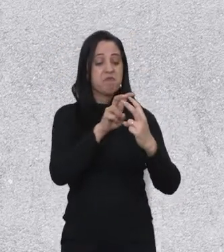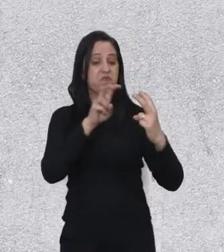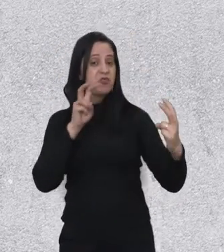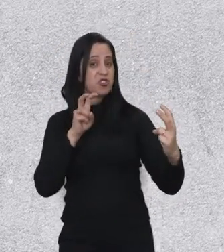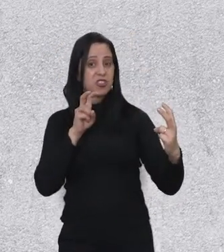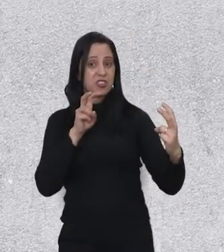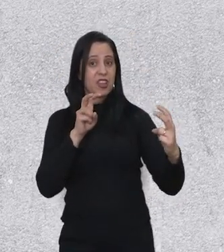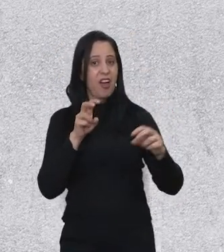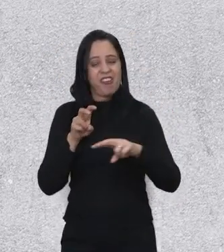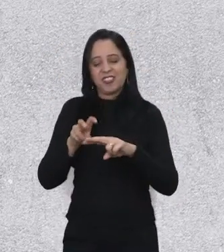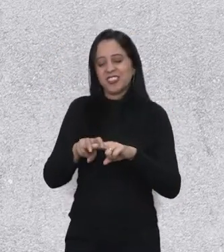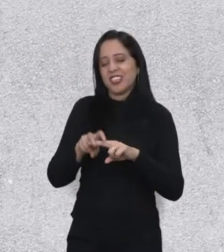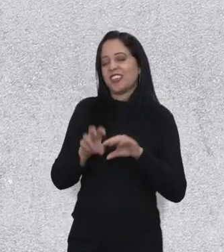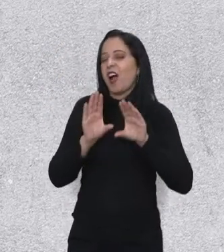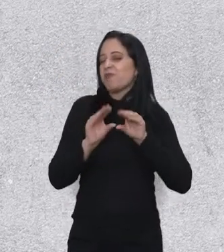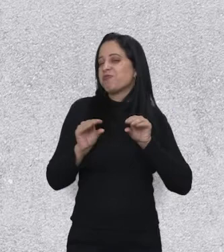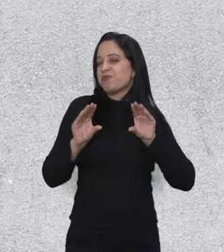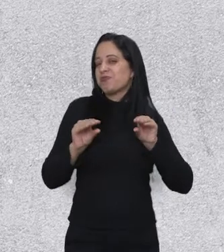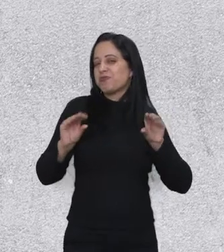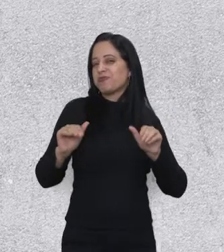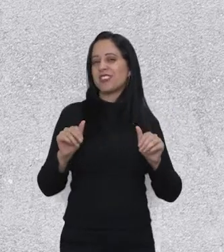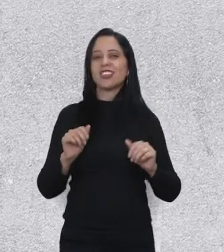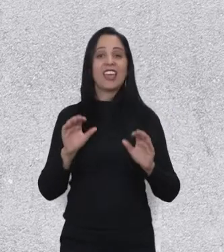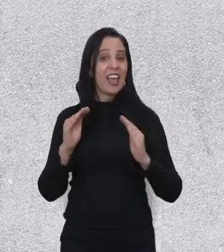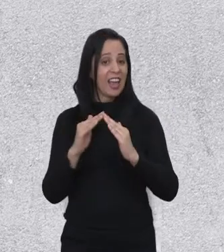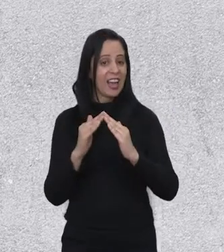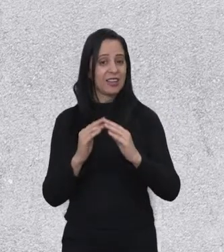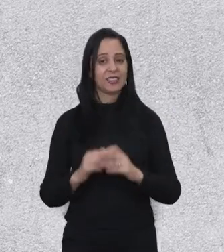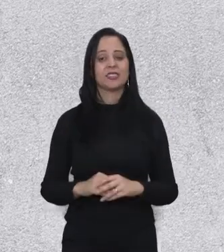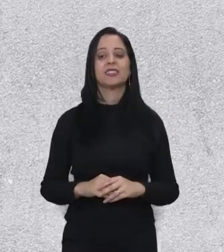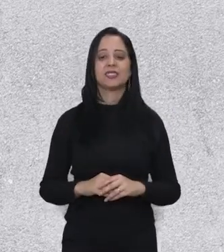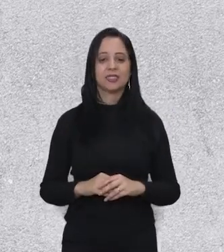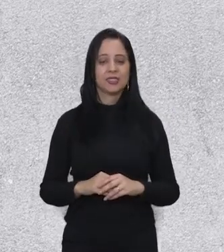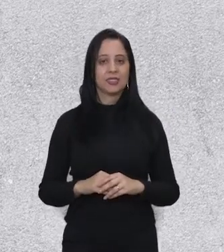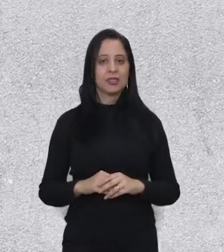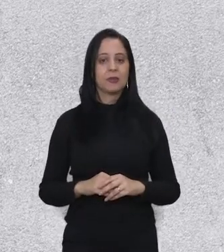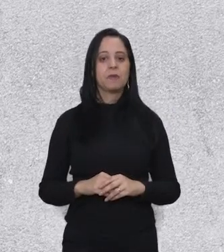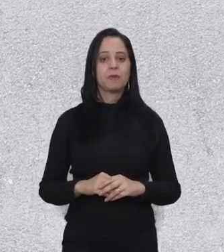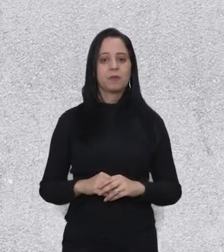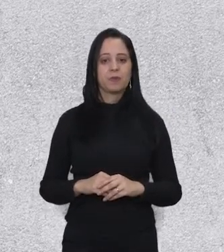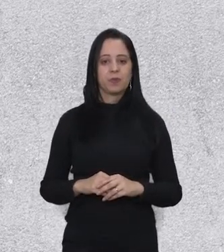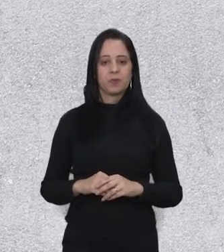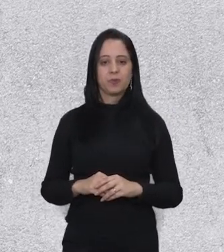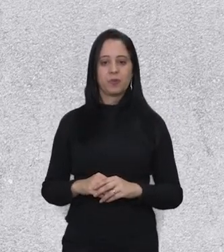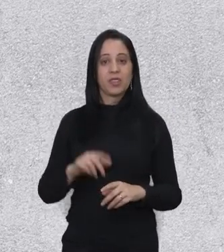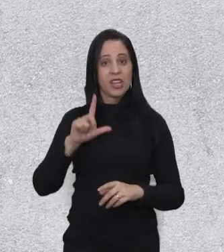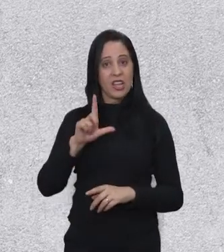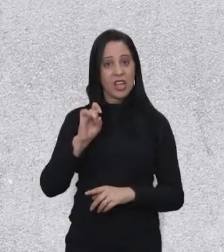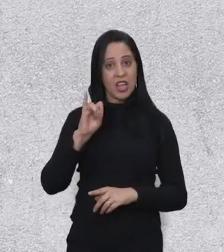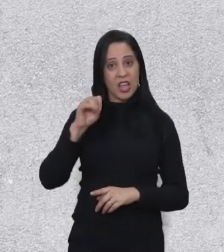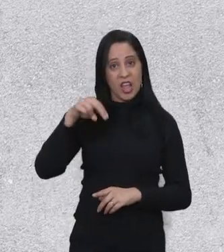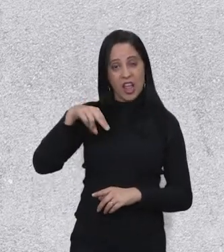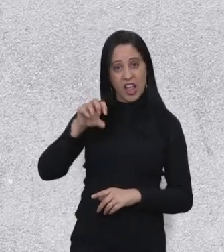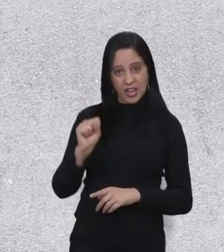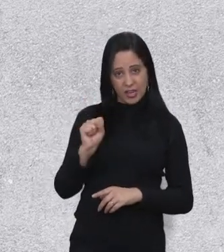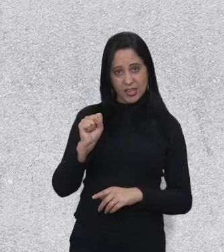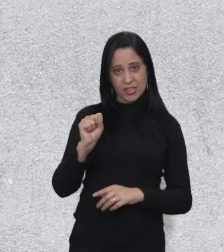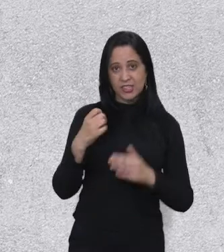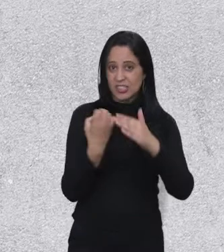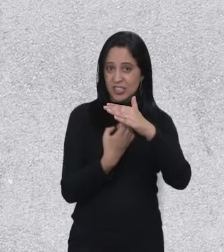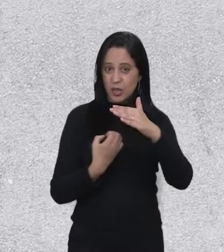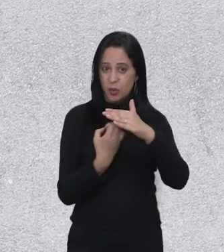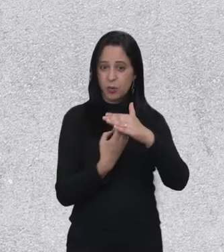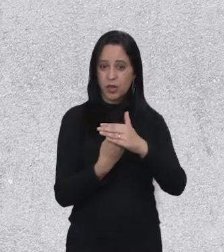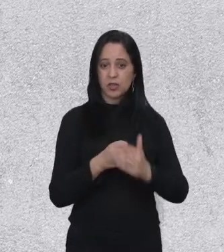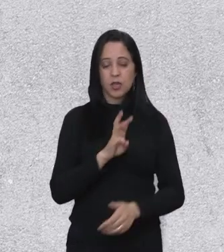lugar do país sentadinho, aí no conforto da sua residência. Um exemplo é a incubadora Empresas Lins, da